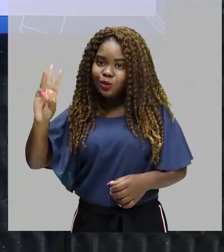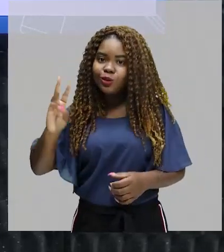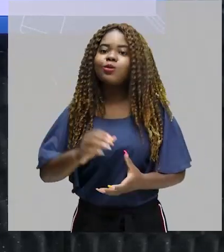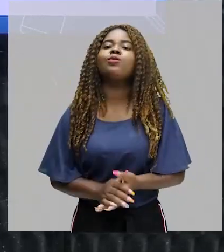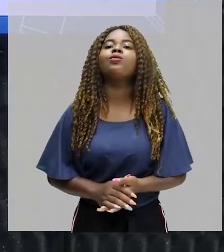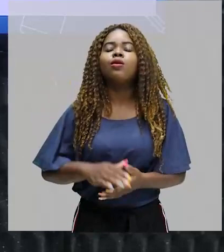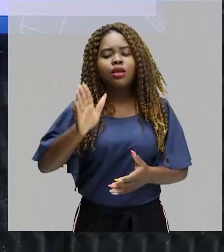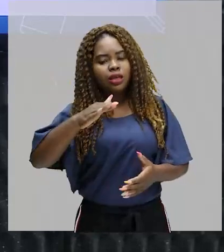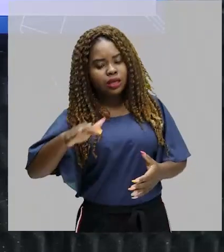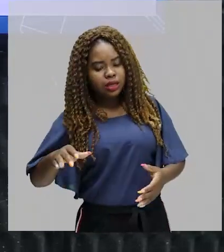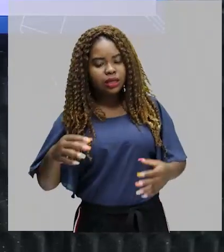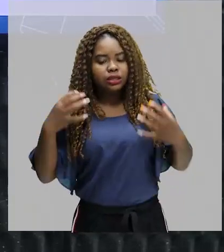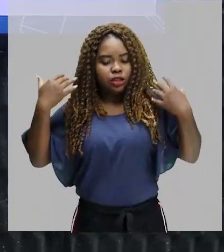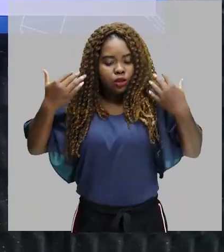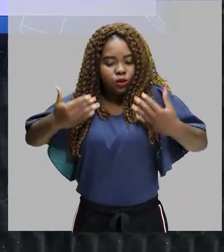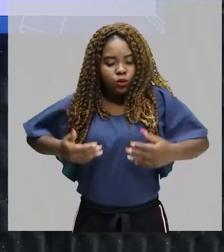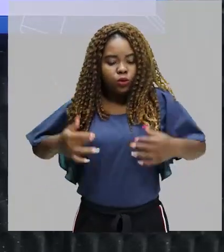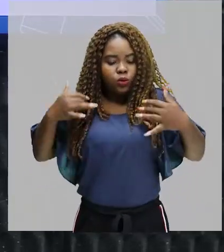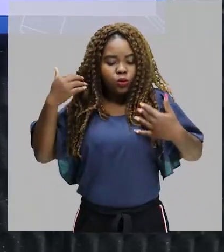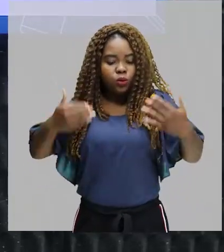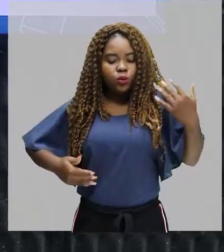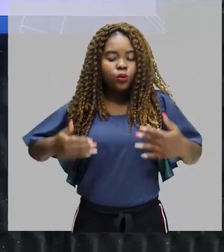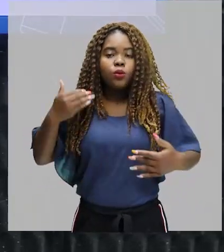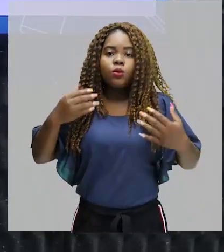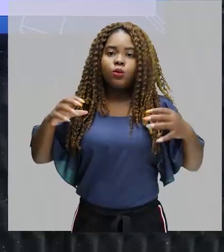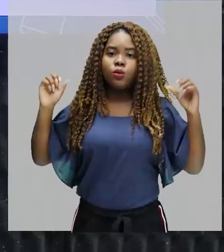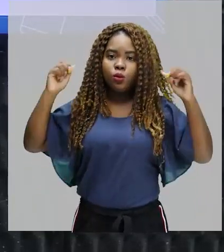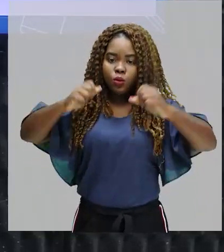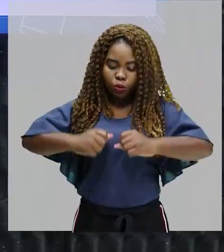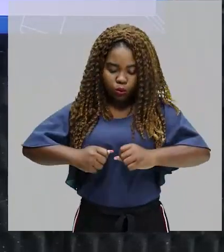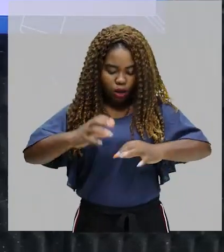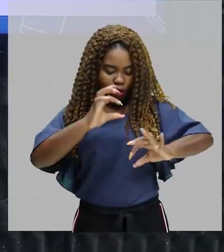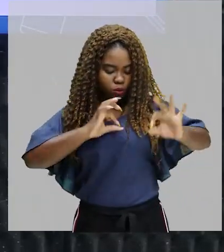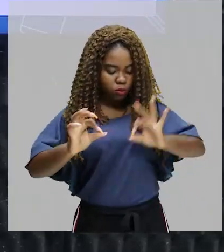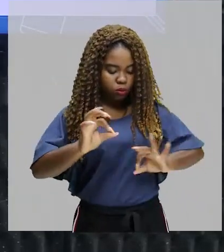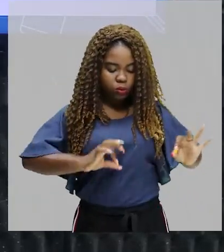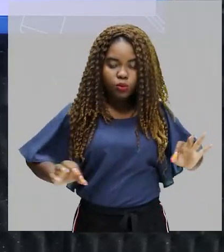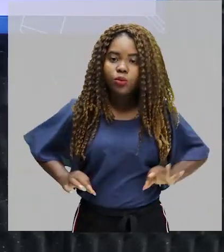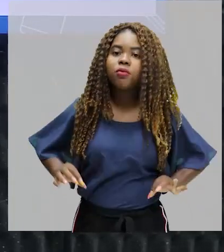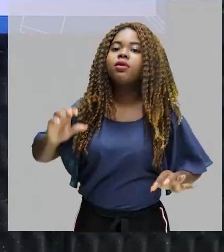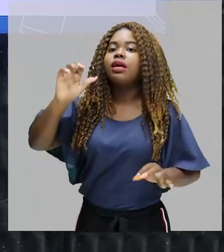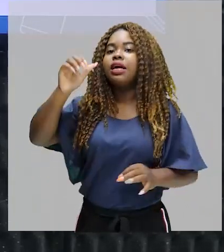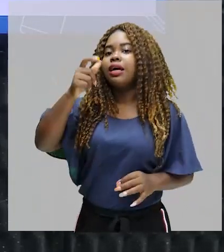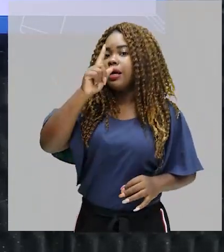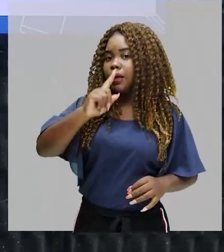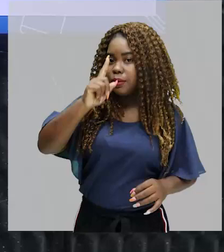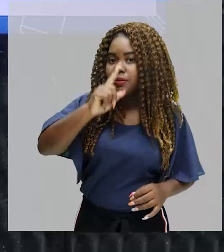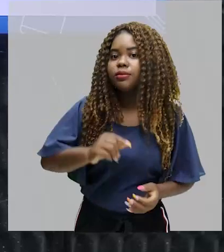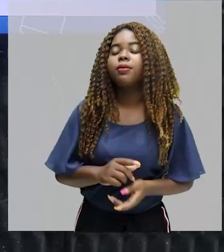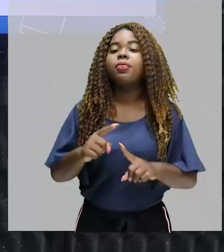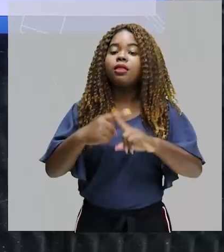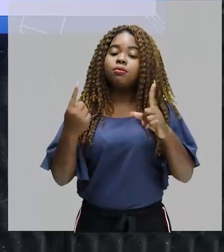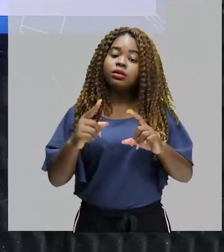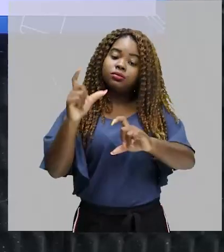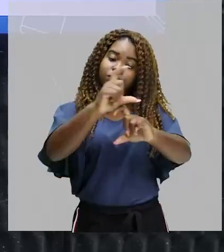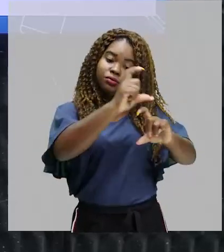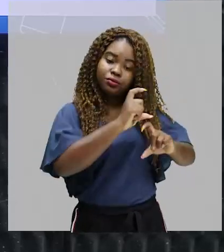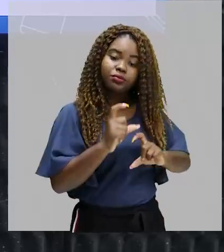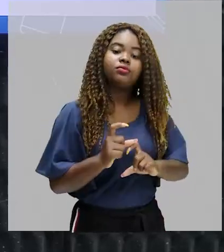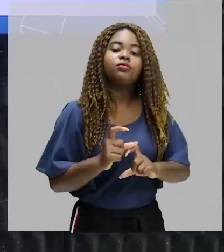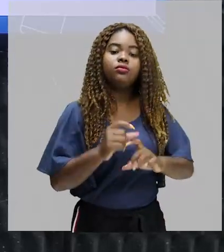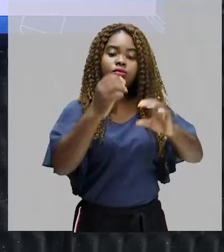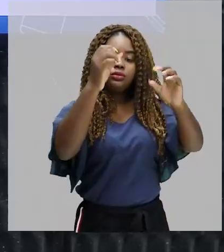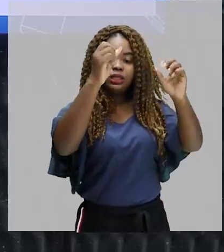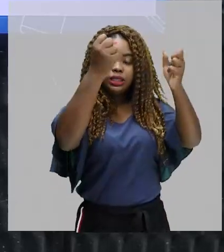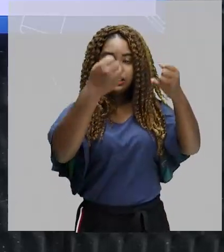amarelo, que fazia várias peripécias. Mas, na verdade, essas histórias em quadrinhos, elas eram utilizadas como uma forma de